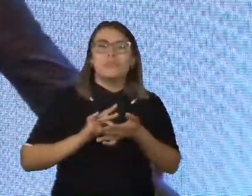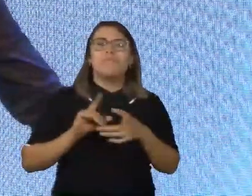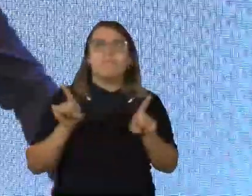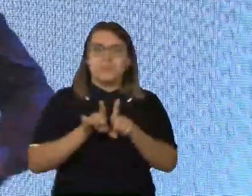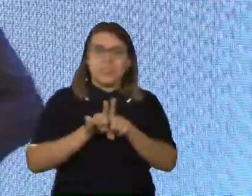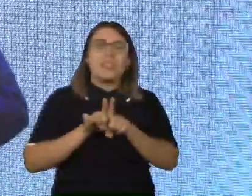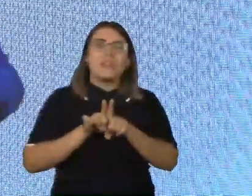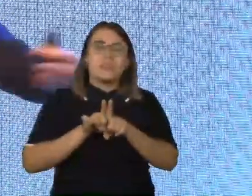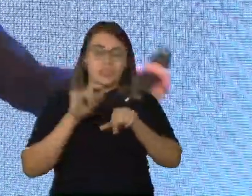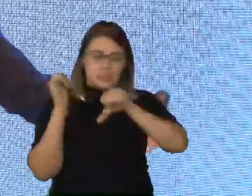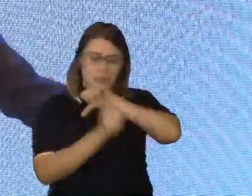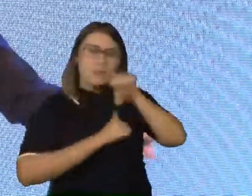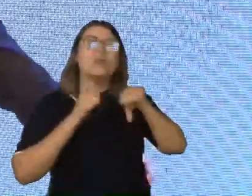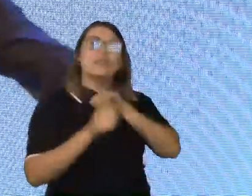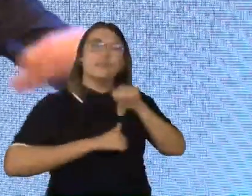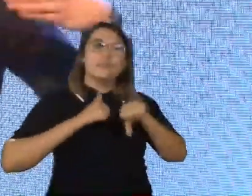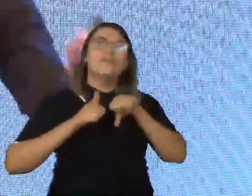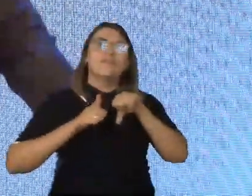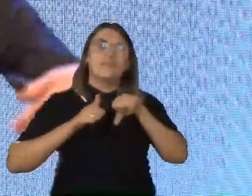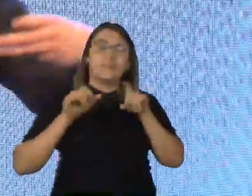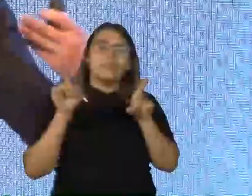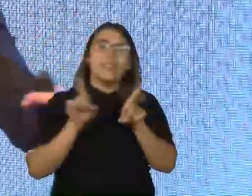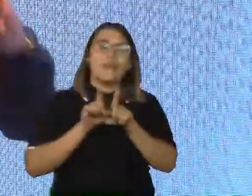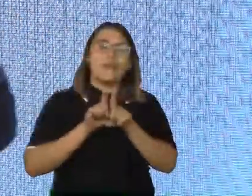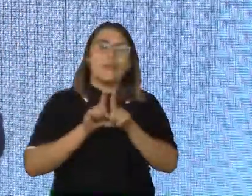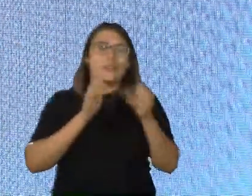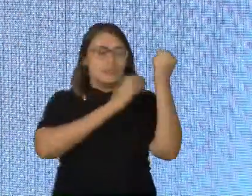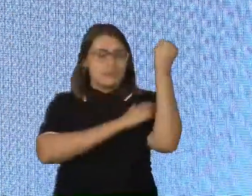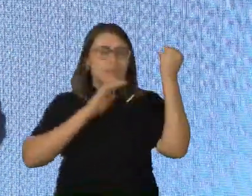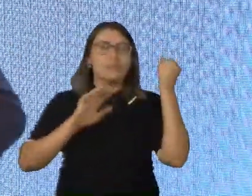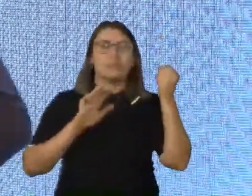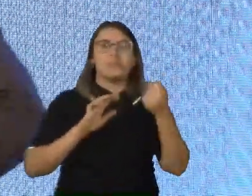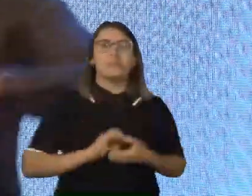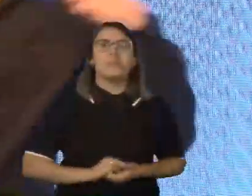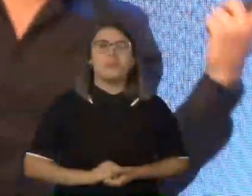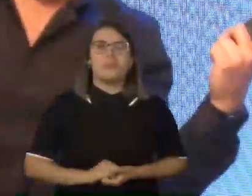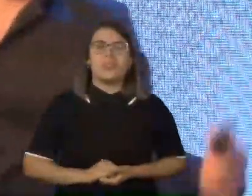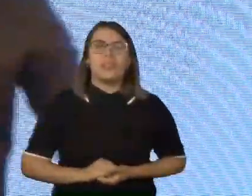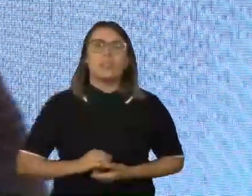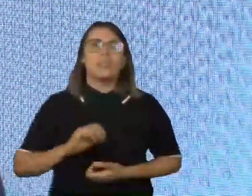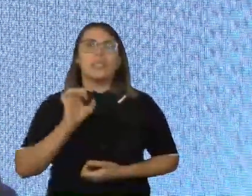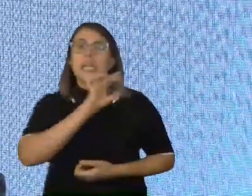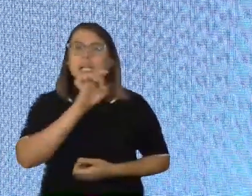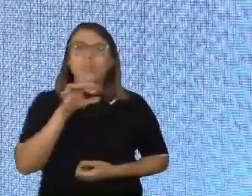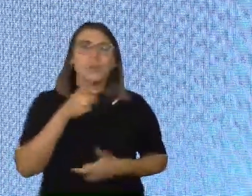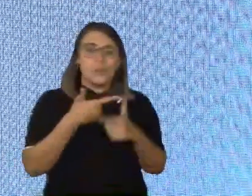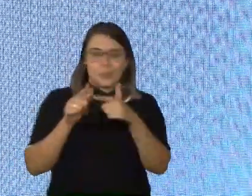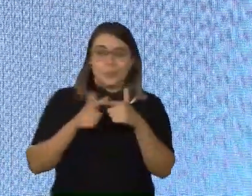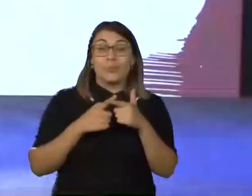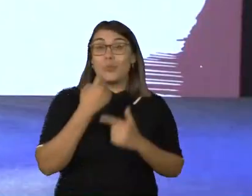que venha uma tempestade em sua frente, ele sempre vai operar no campo do otimismo. A cada um problema, ele enxerga três